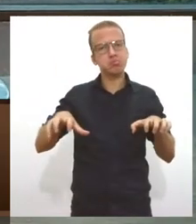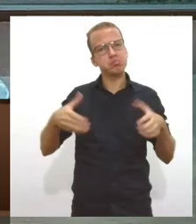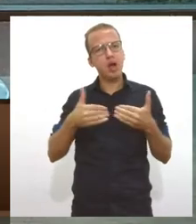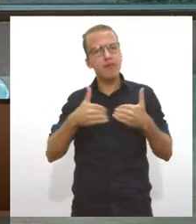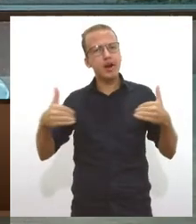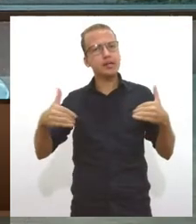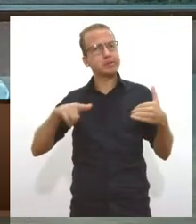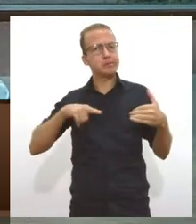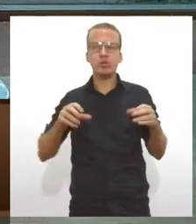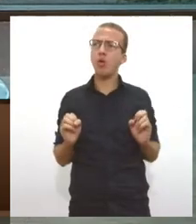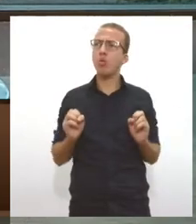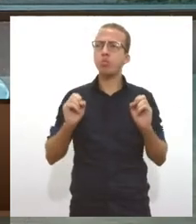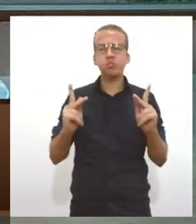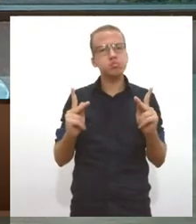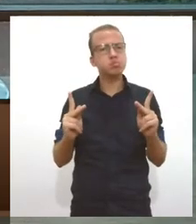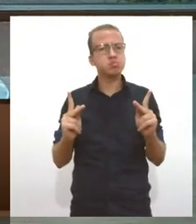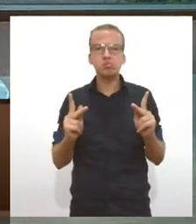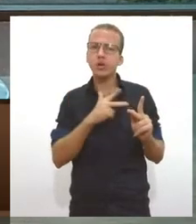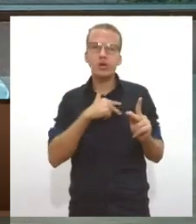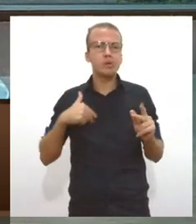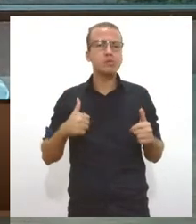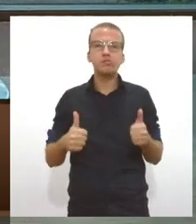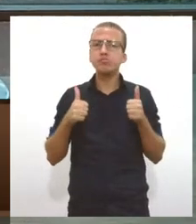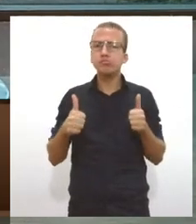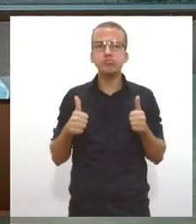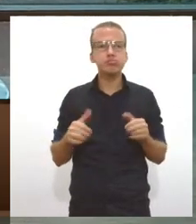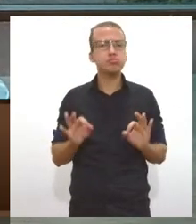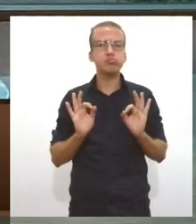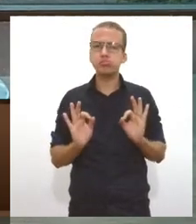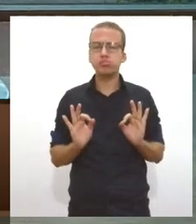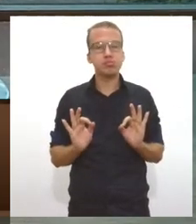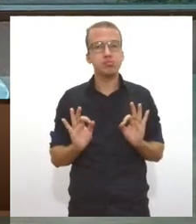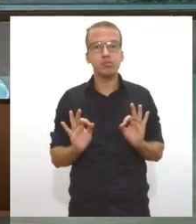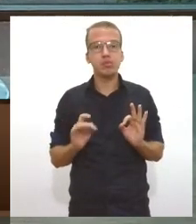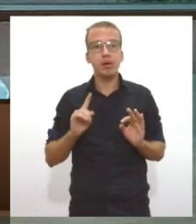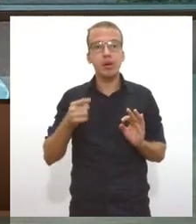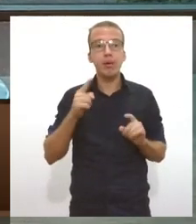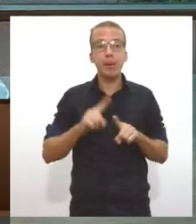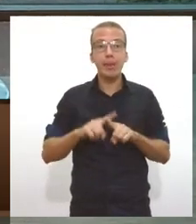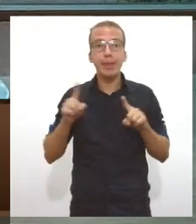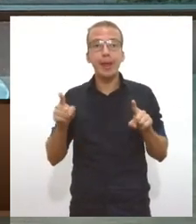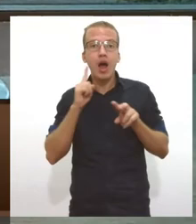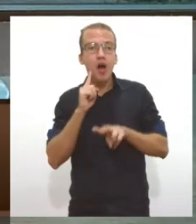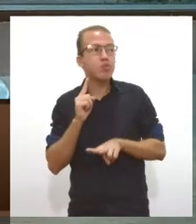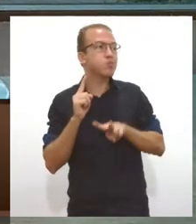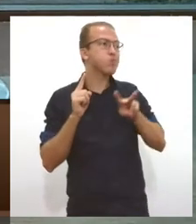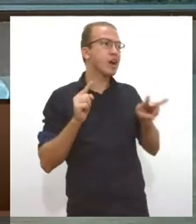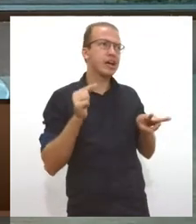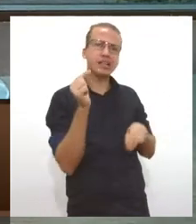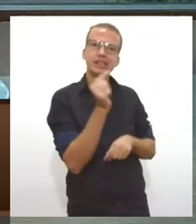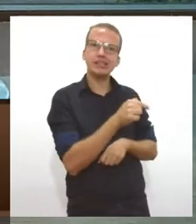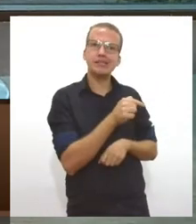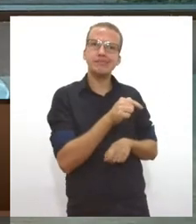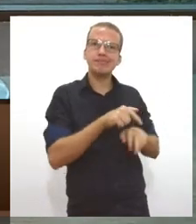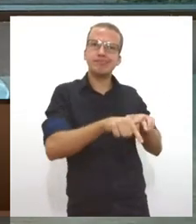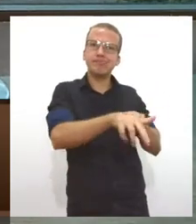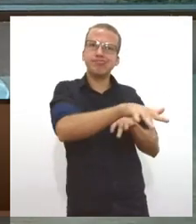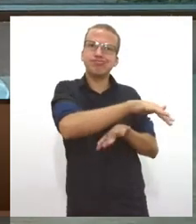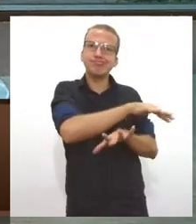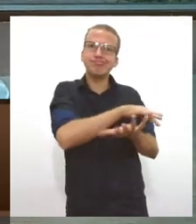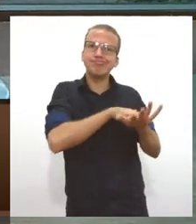estavam bem ok, ali na passarela do Caraguejo. Do lado que a gente olha para o outro lado da praia da Cinelândia, aquela aglomeração. Uma coisa, assim,